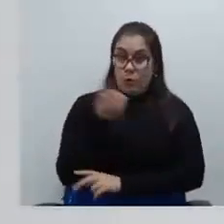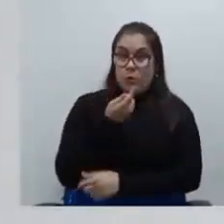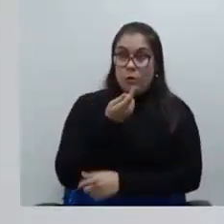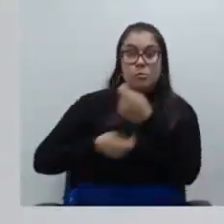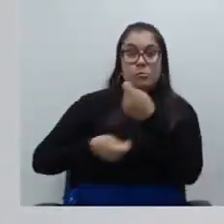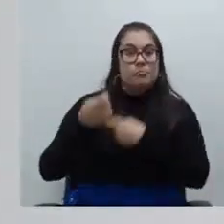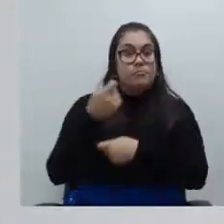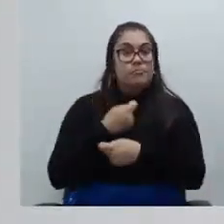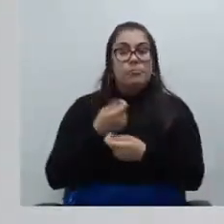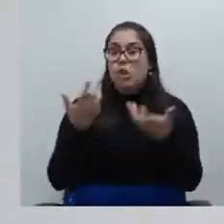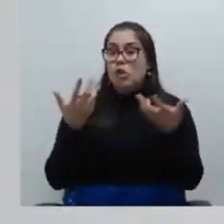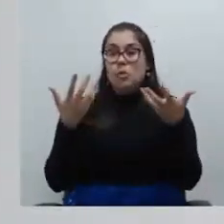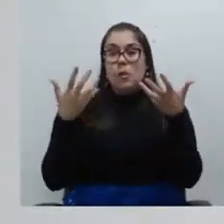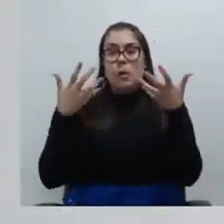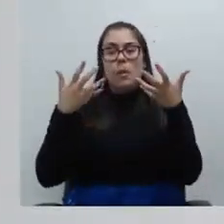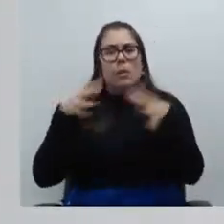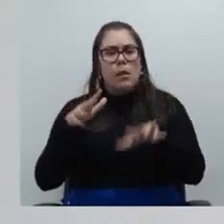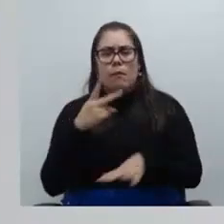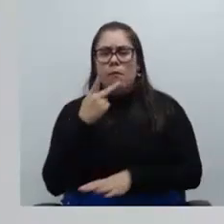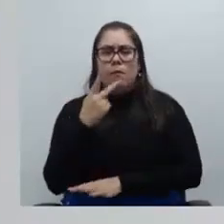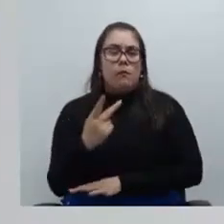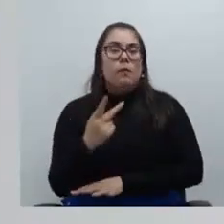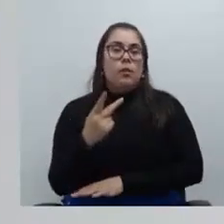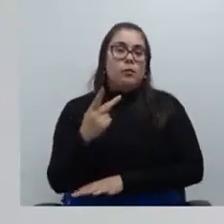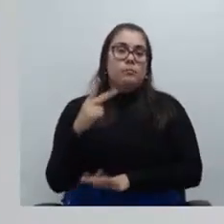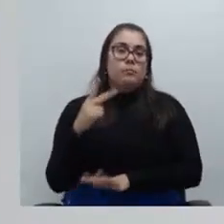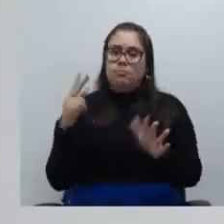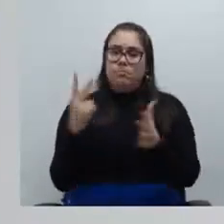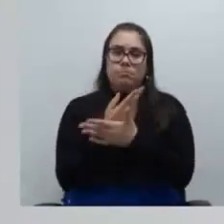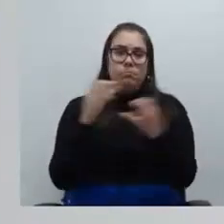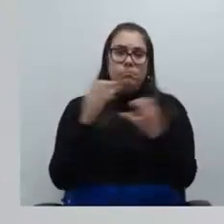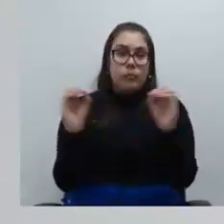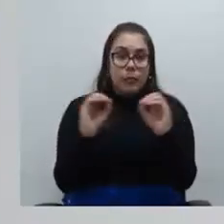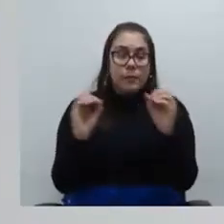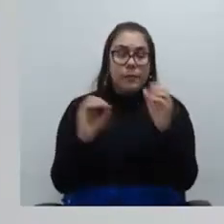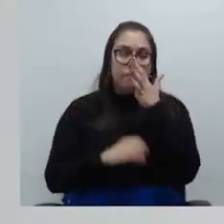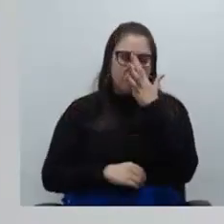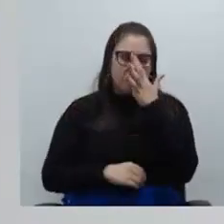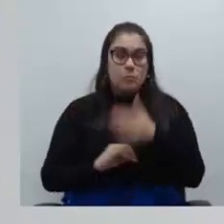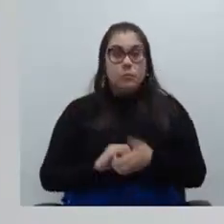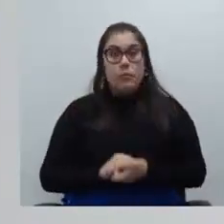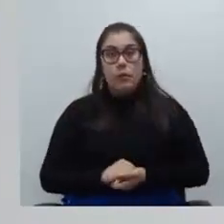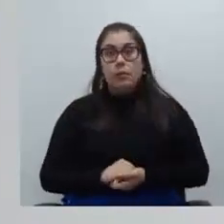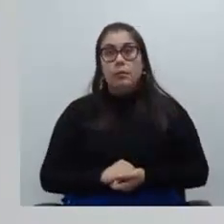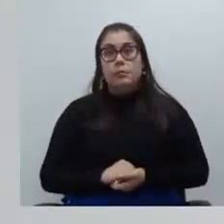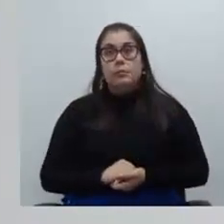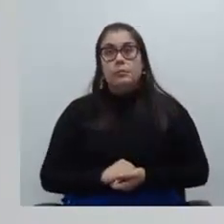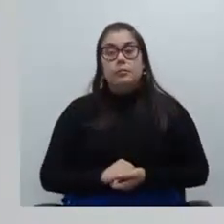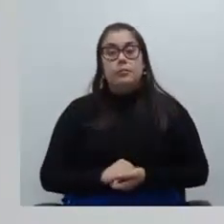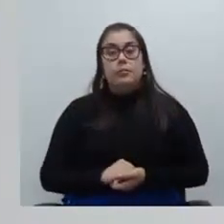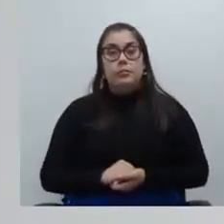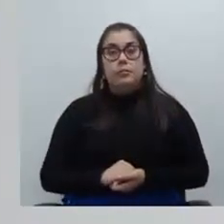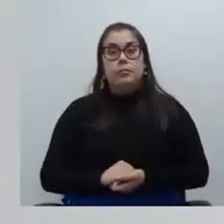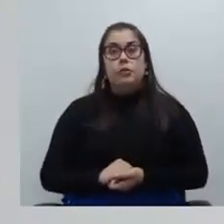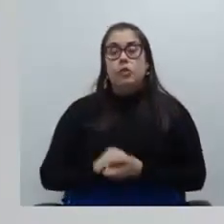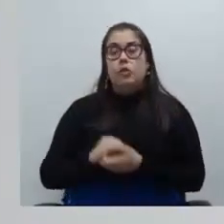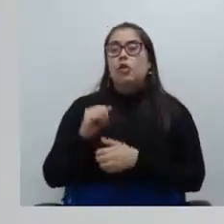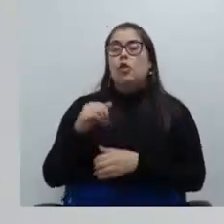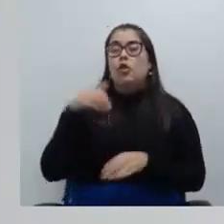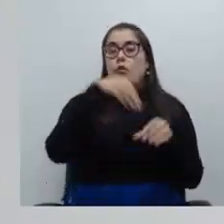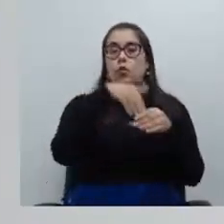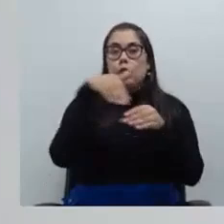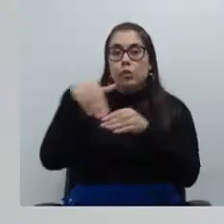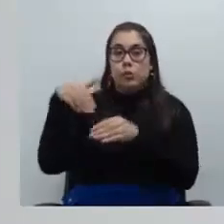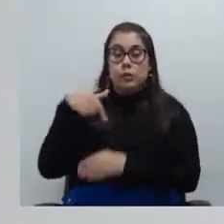nenhuma mora na convocação do colega da mesma forma com o voto dos 70 cargos que o